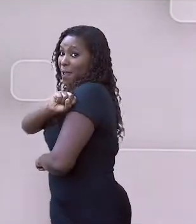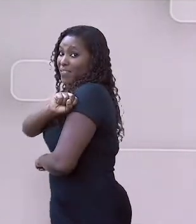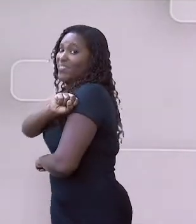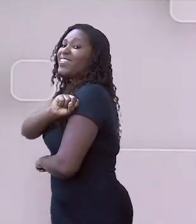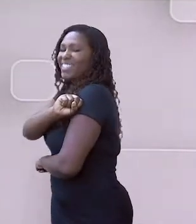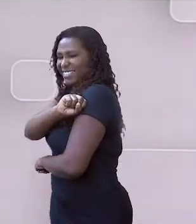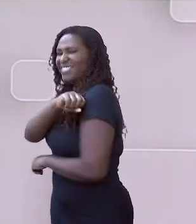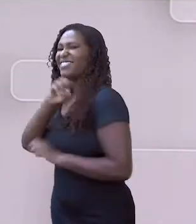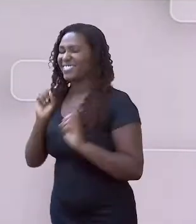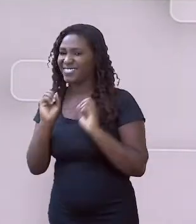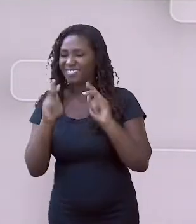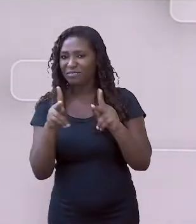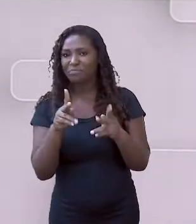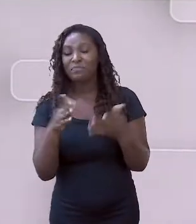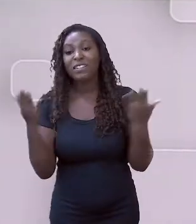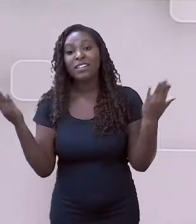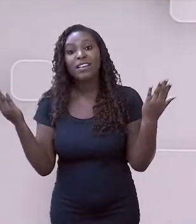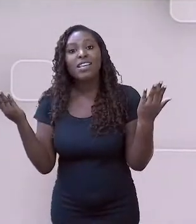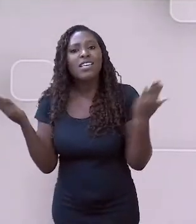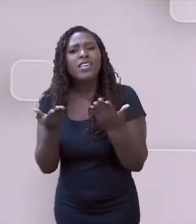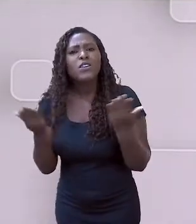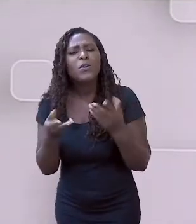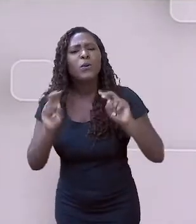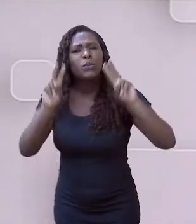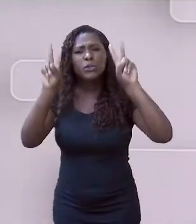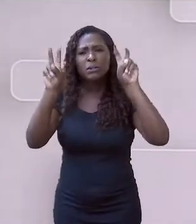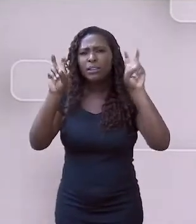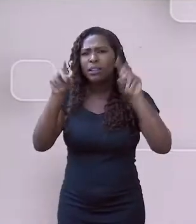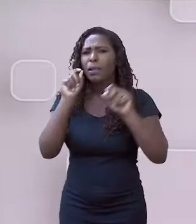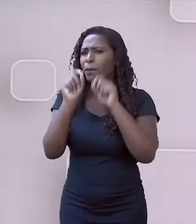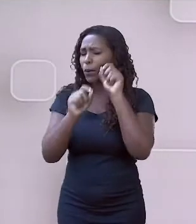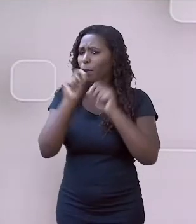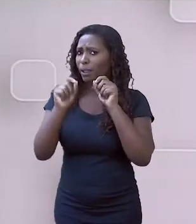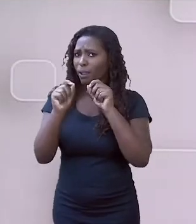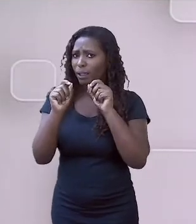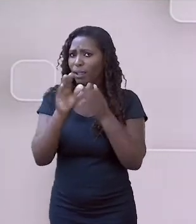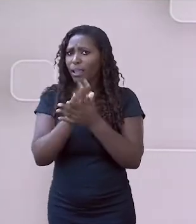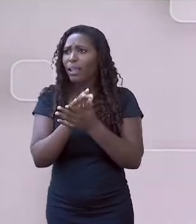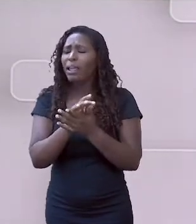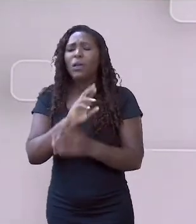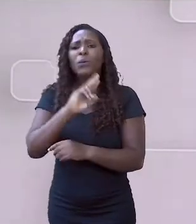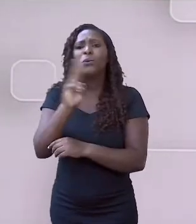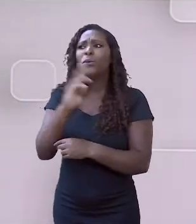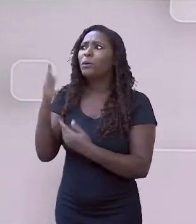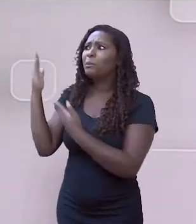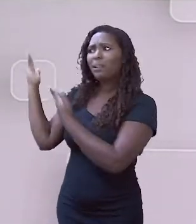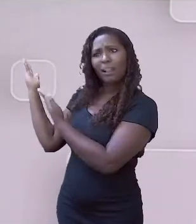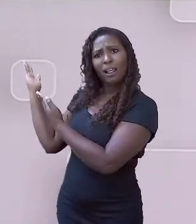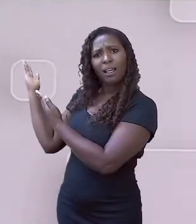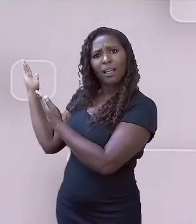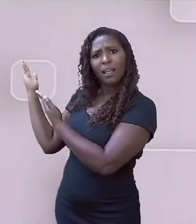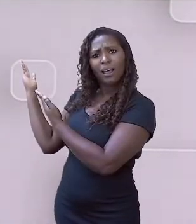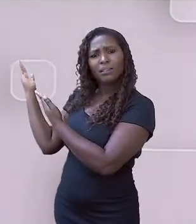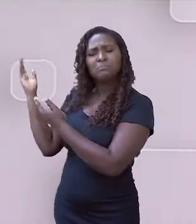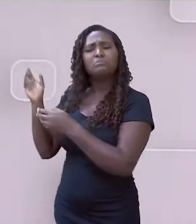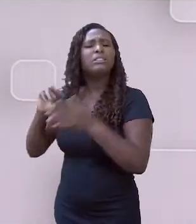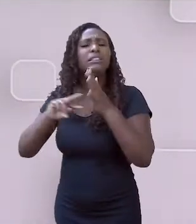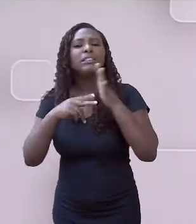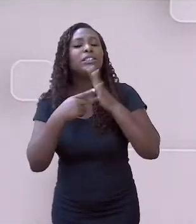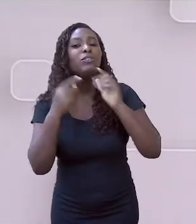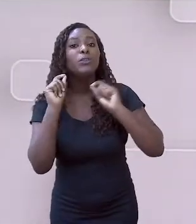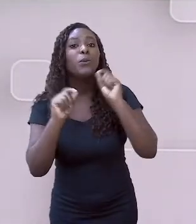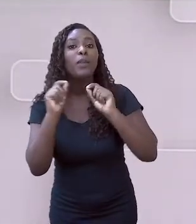E nós estamos falando sobre a população demográfica. E hoje nós vamos continuar, né?